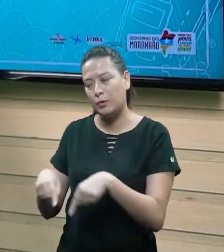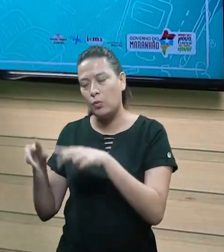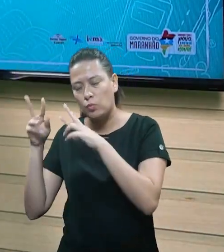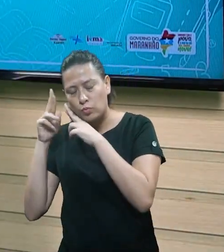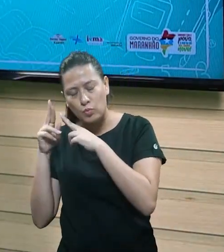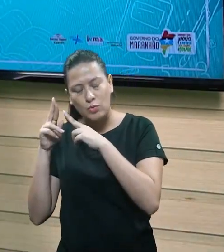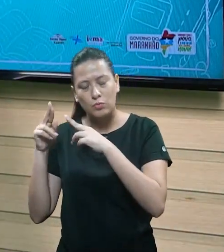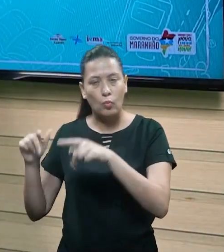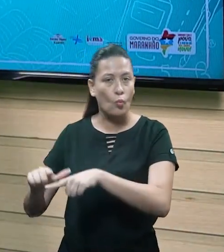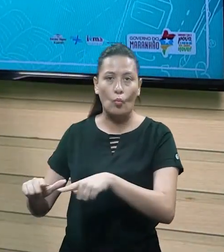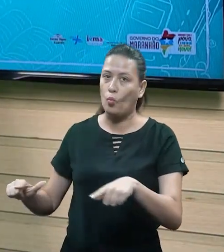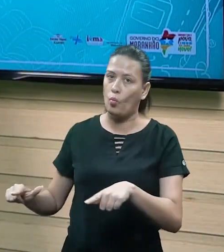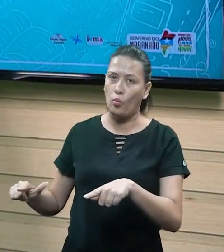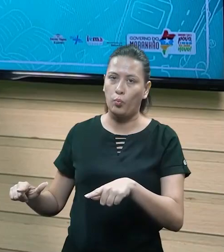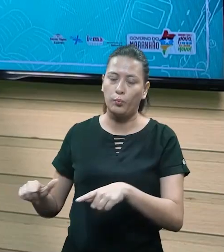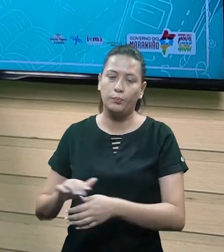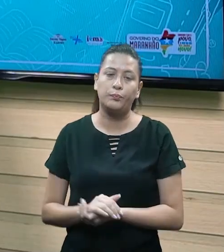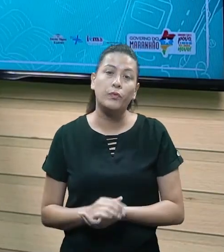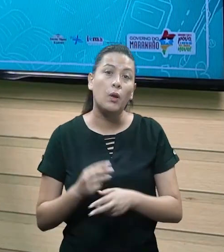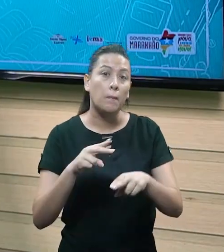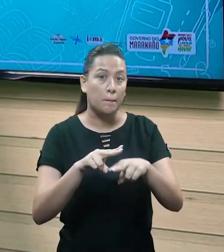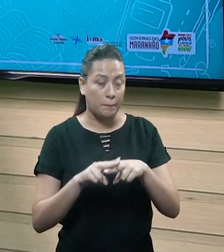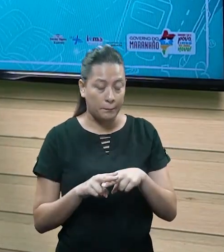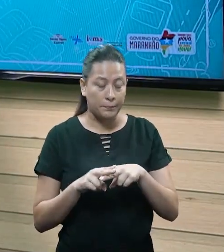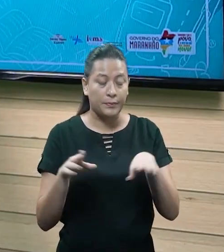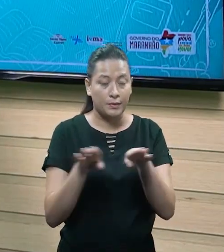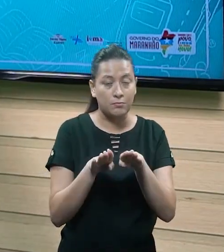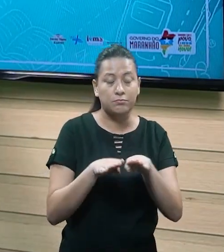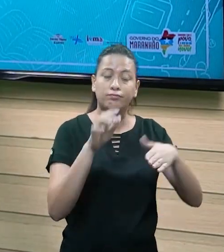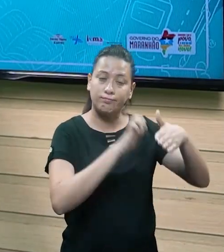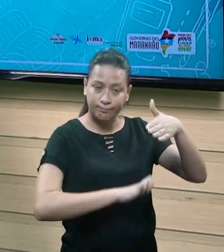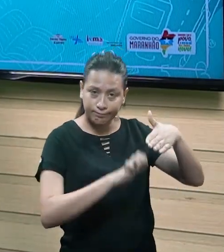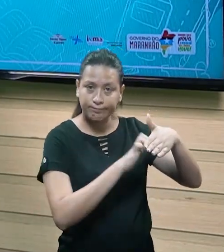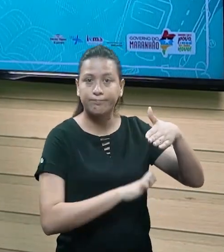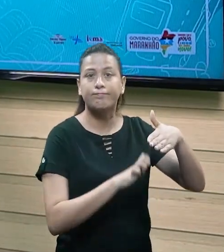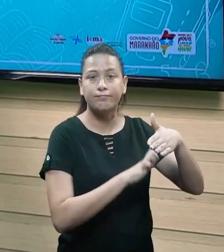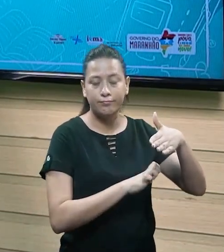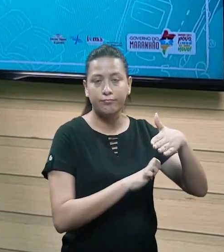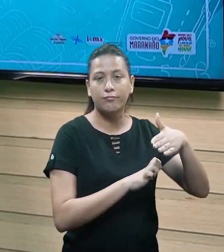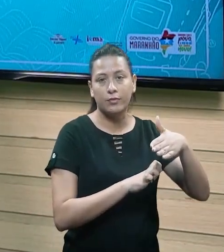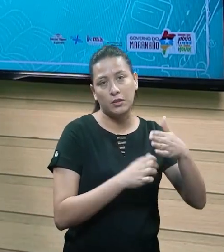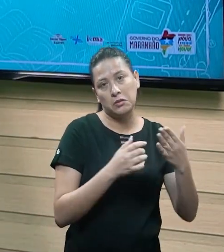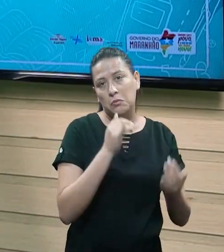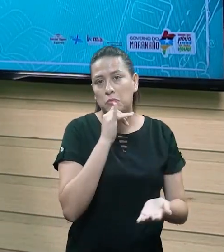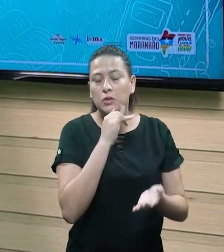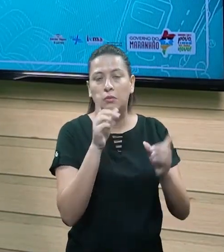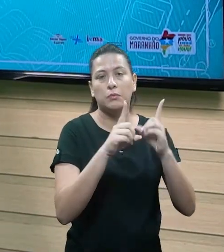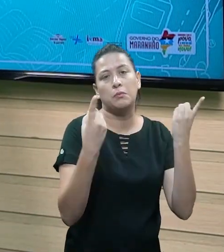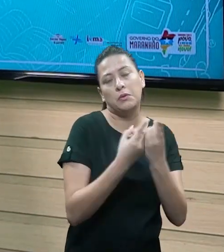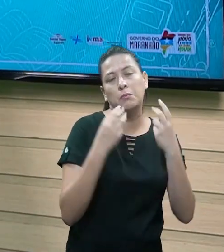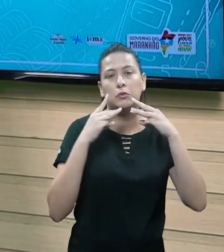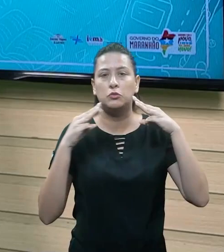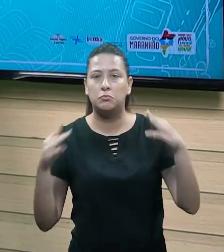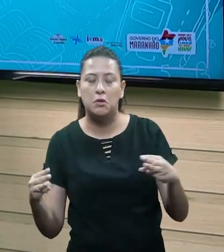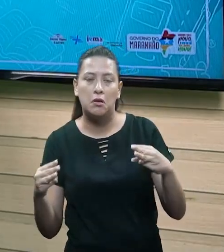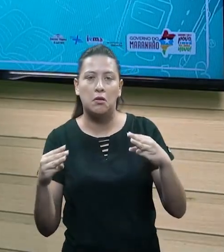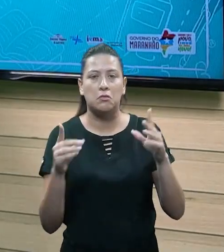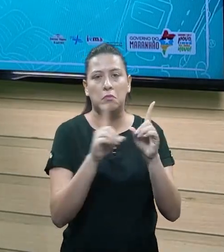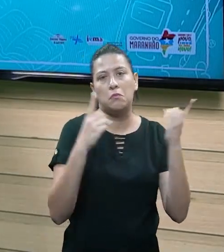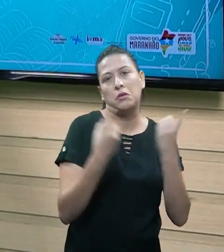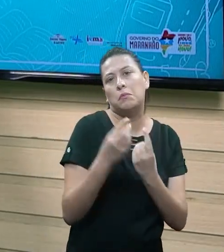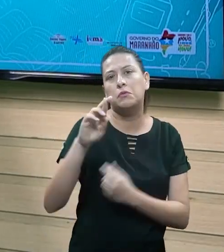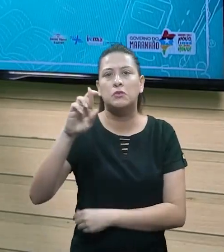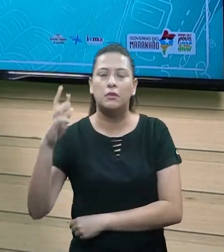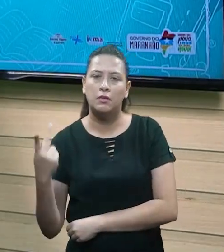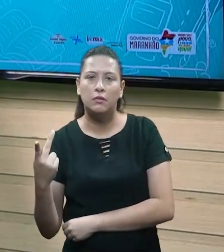específico ele não ficou pronto. Então a empresa é assim, se minha área de marketing, de finanças, minha área comercial, minha área de gestão,